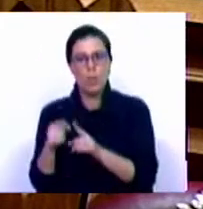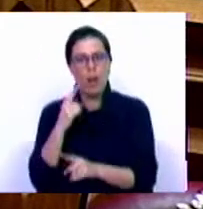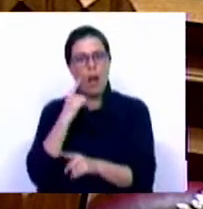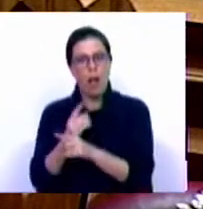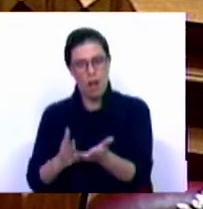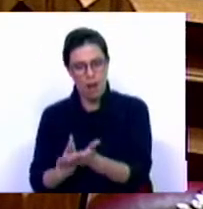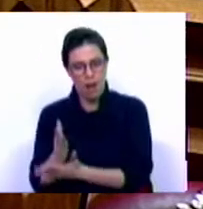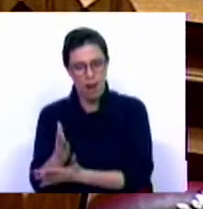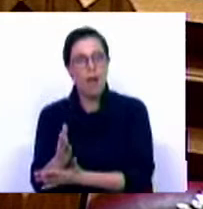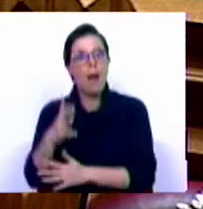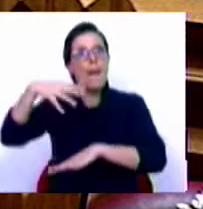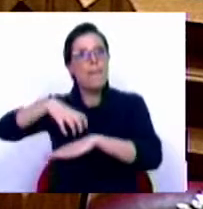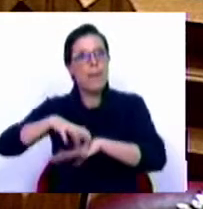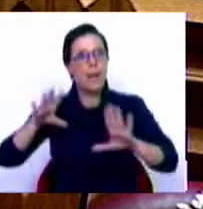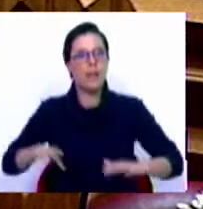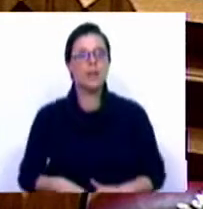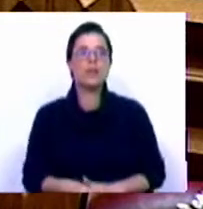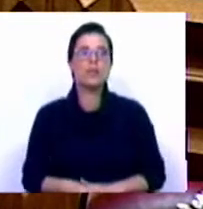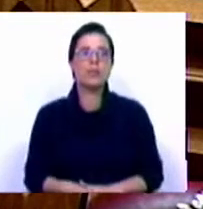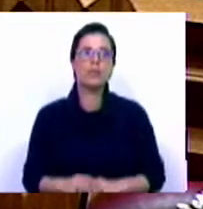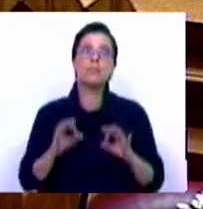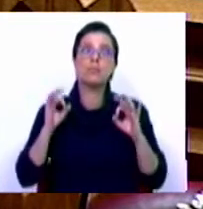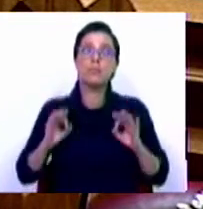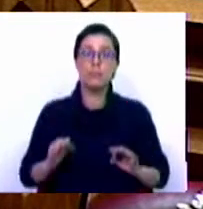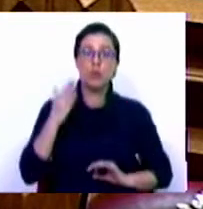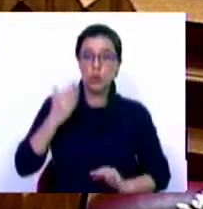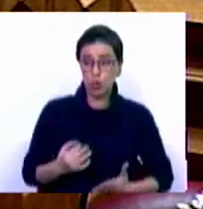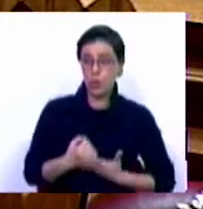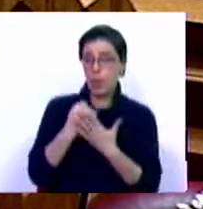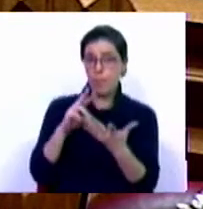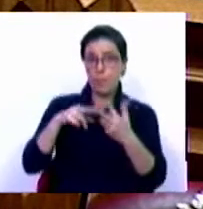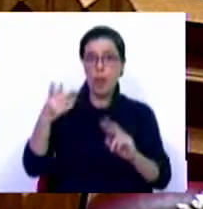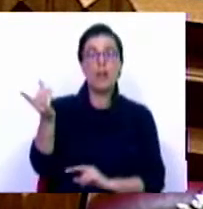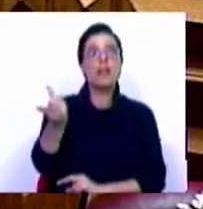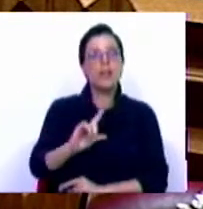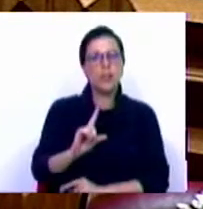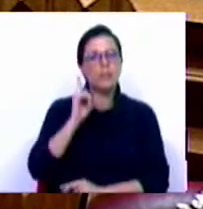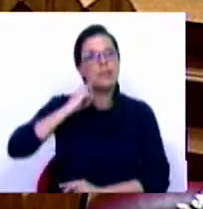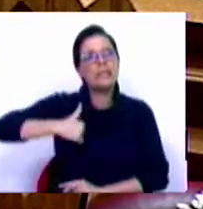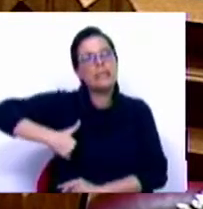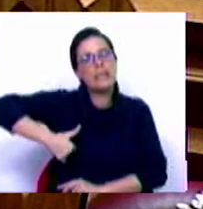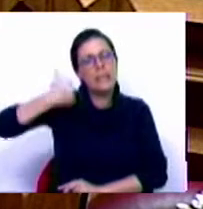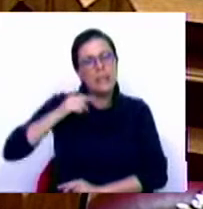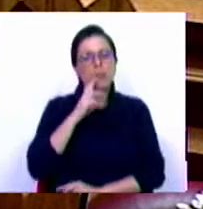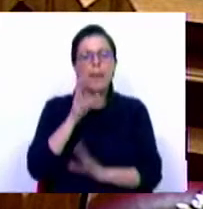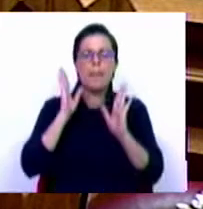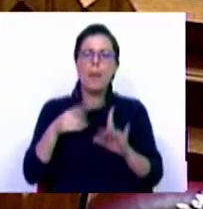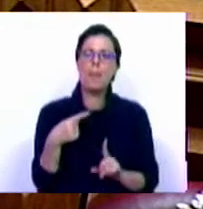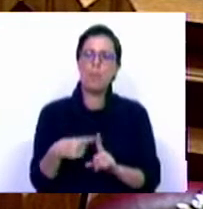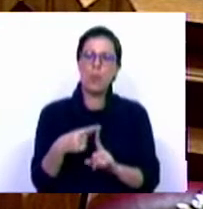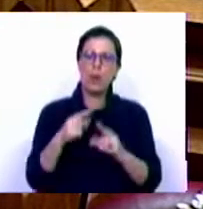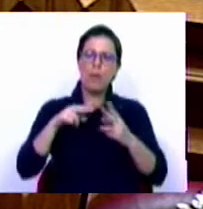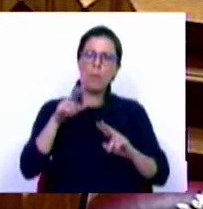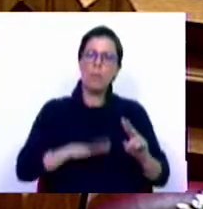manutenção do Palácio. Depois deste justíssimo apoio do município de Lisboa, é fundamental que exista uma resposta positiva